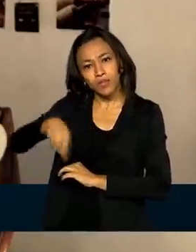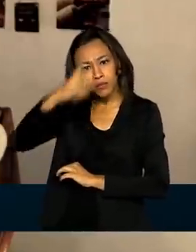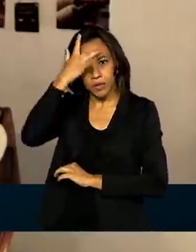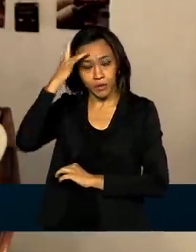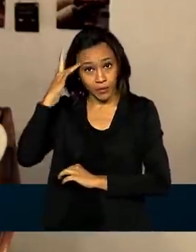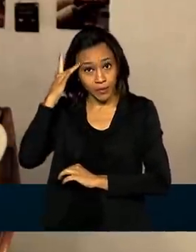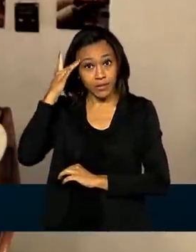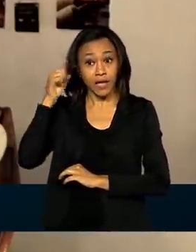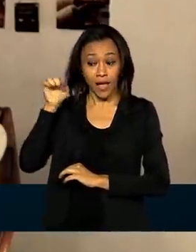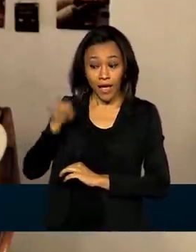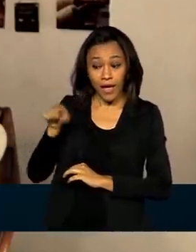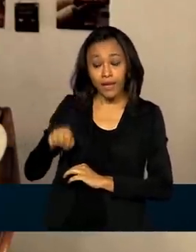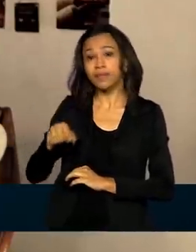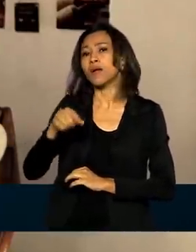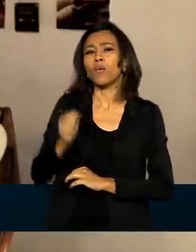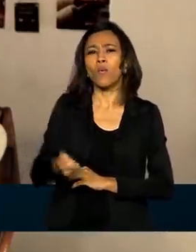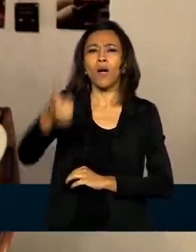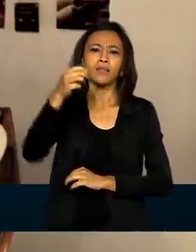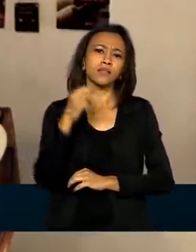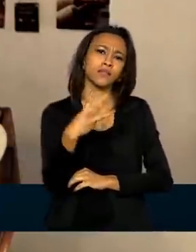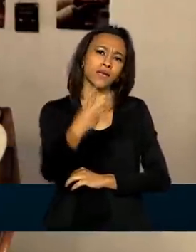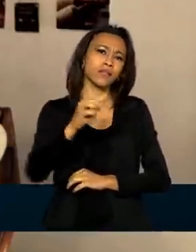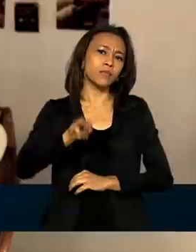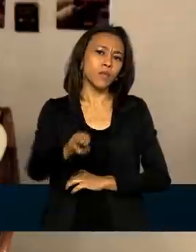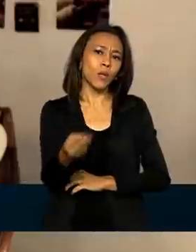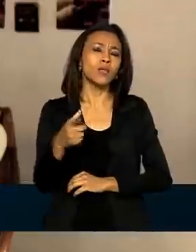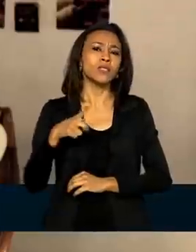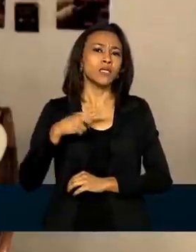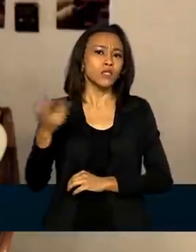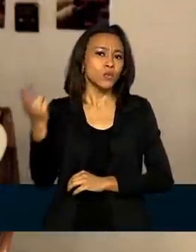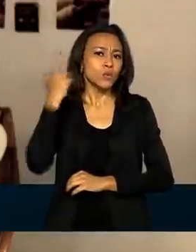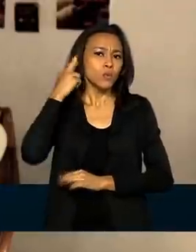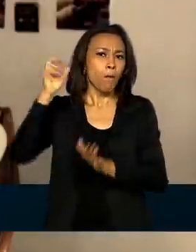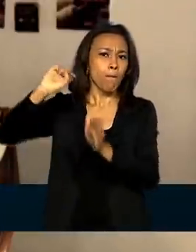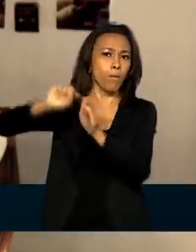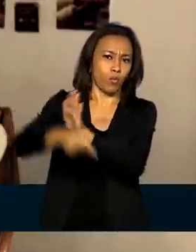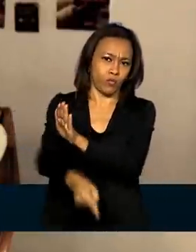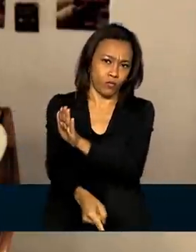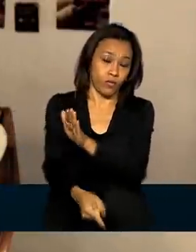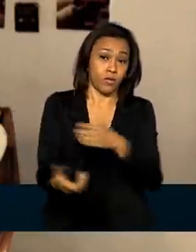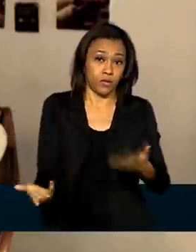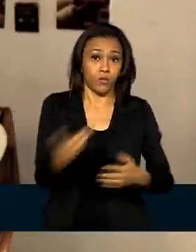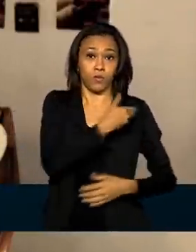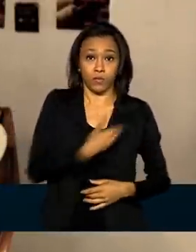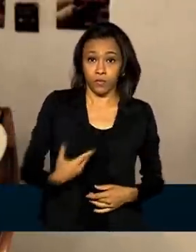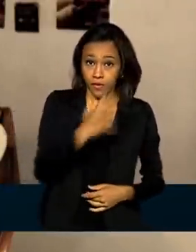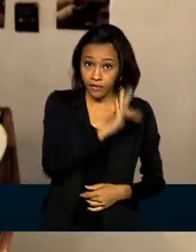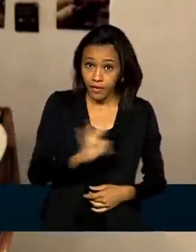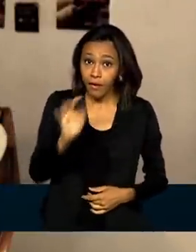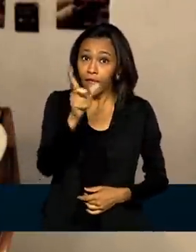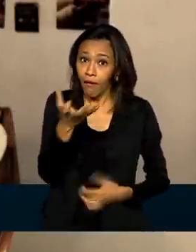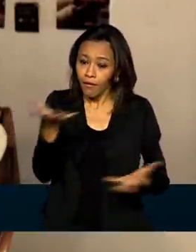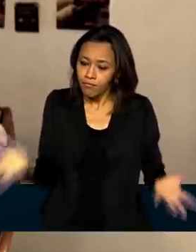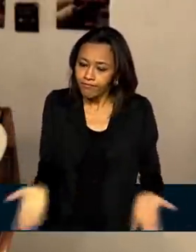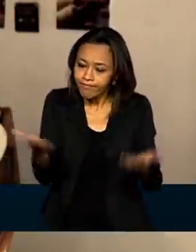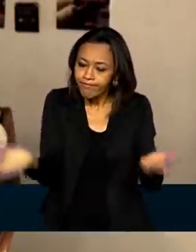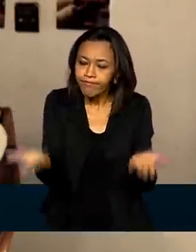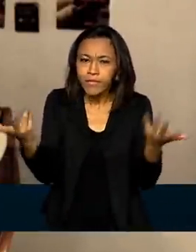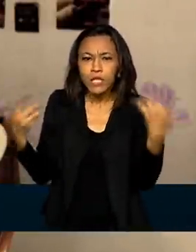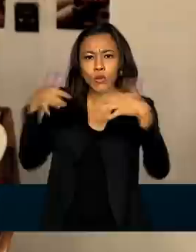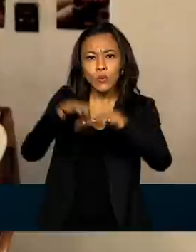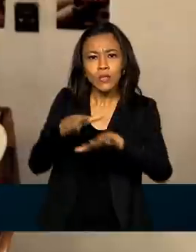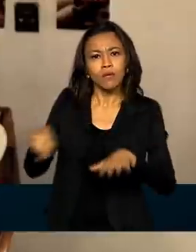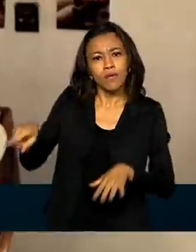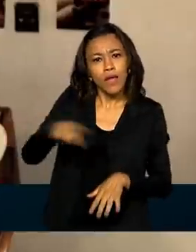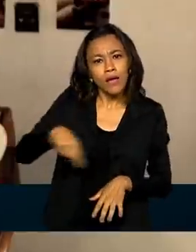quase 3 milhões têm surdez profunda. E o governo federal quer promover a inclusão desses